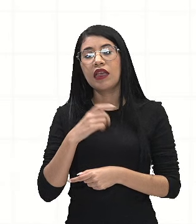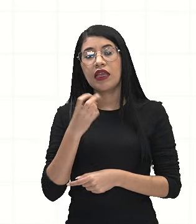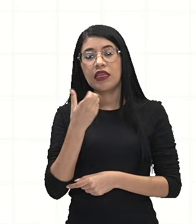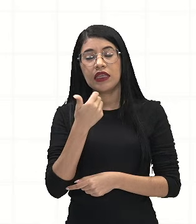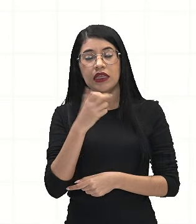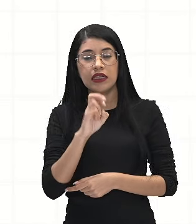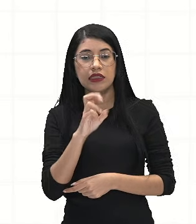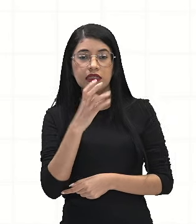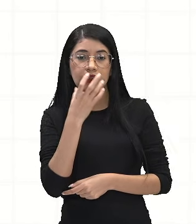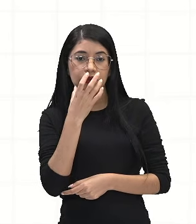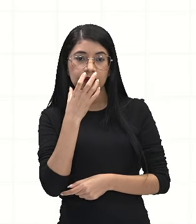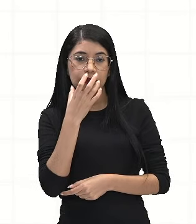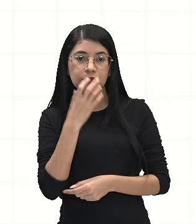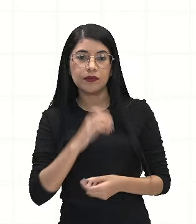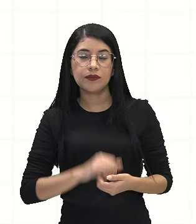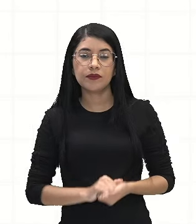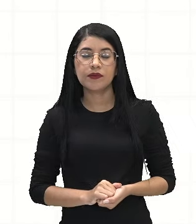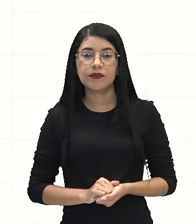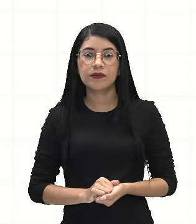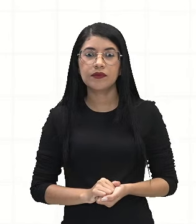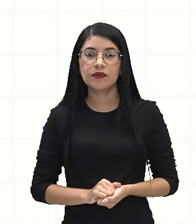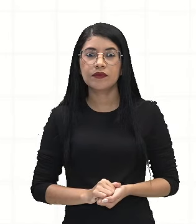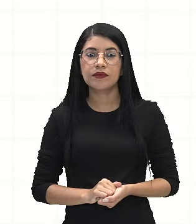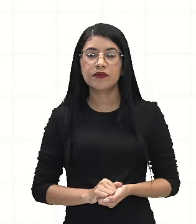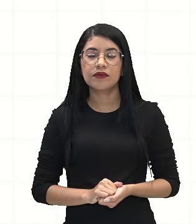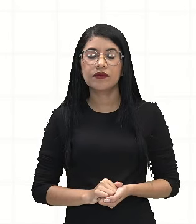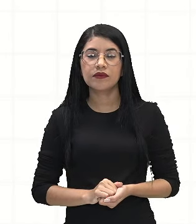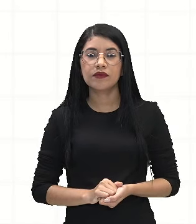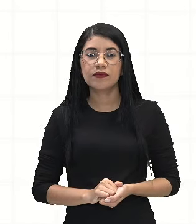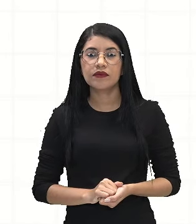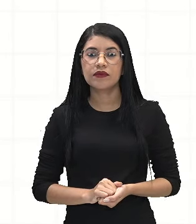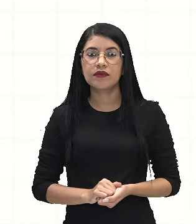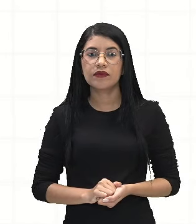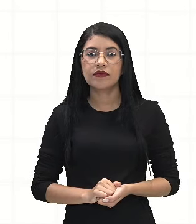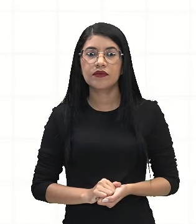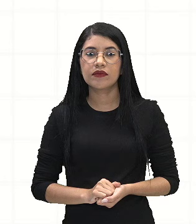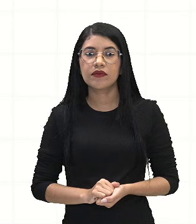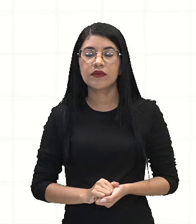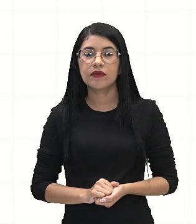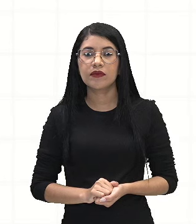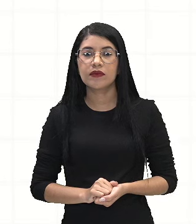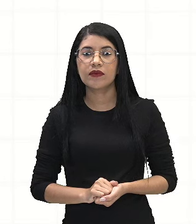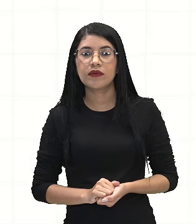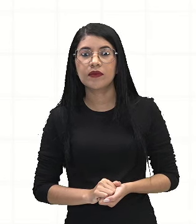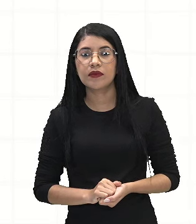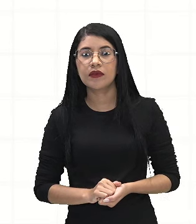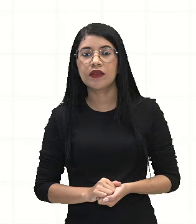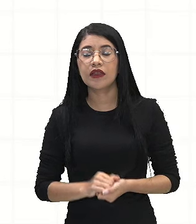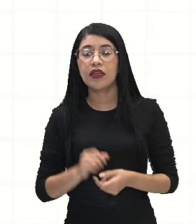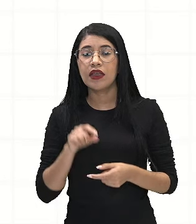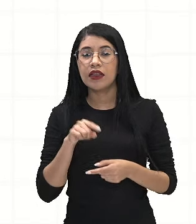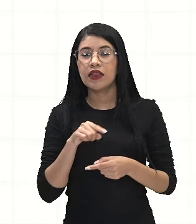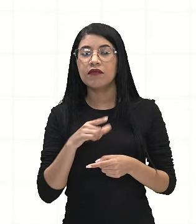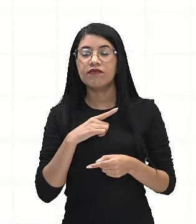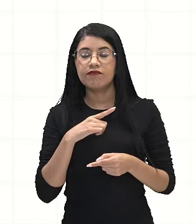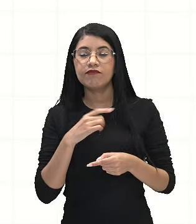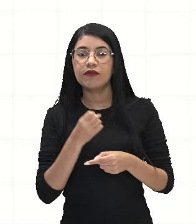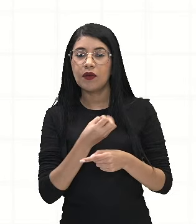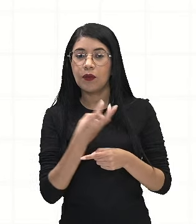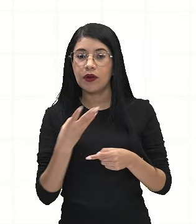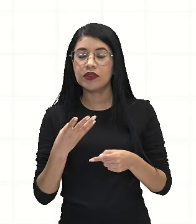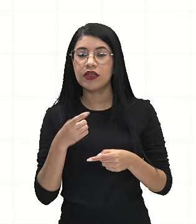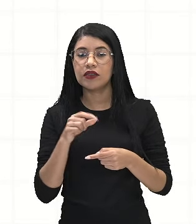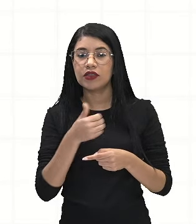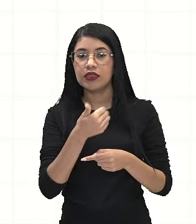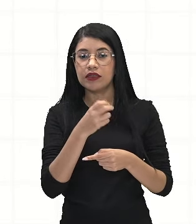cachorro. E o que a gente tem é o que vai ficar no denominador. E o que a gente tem? A gente